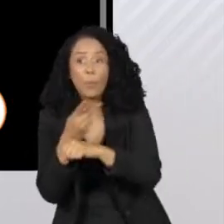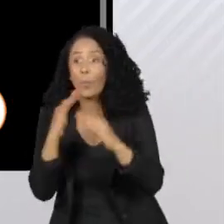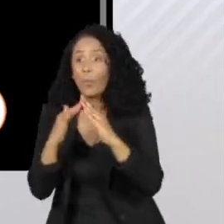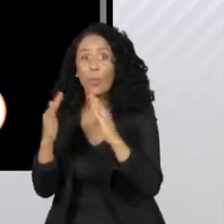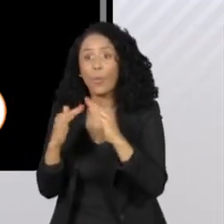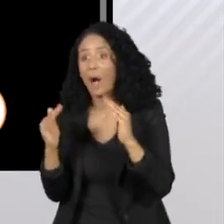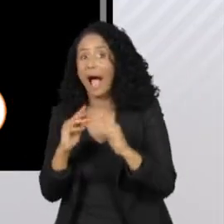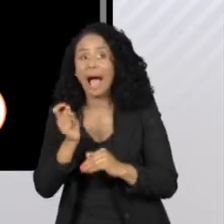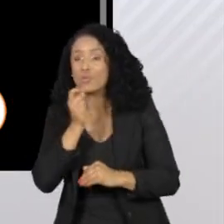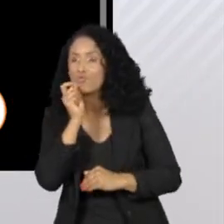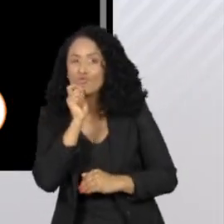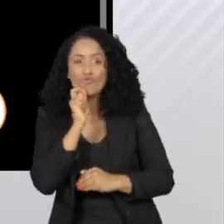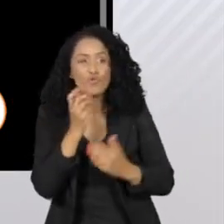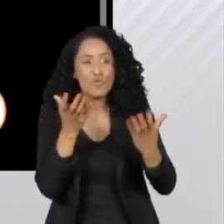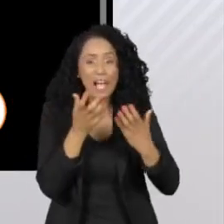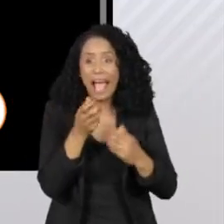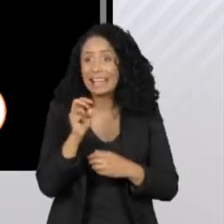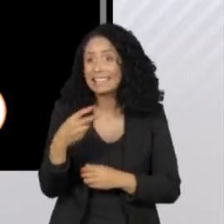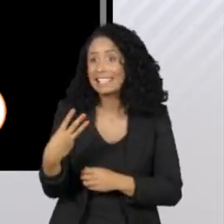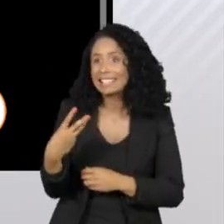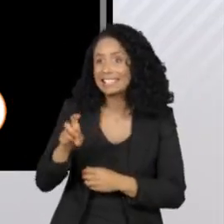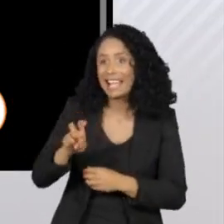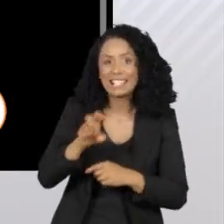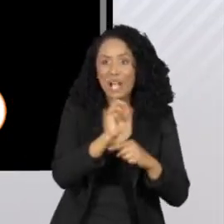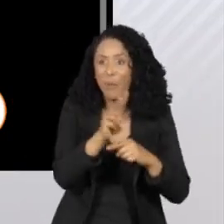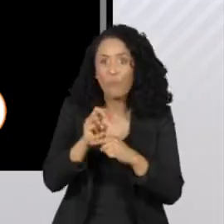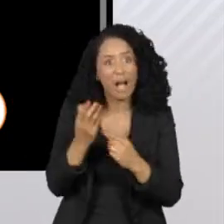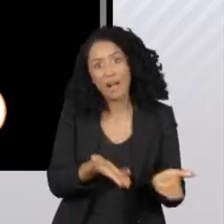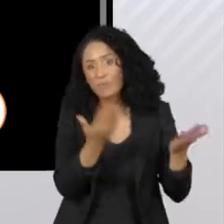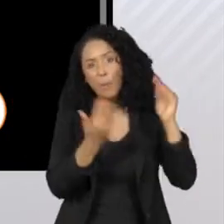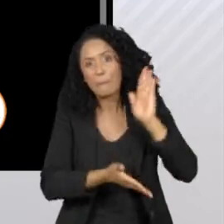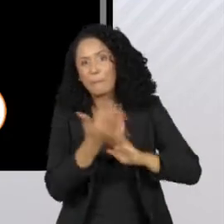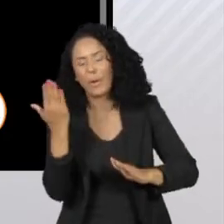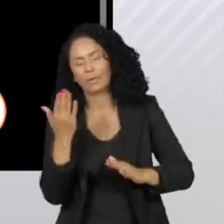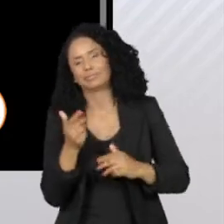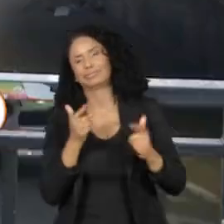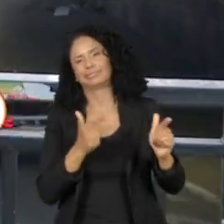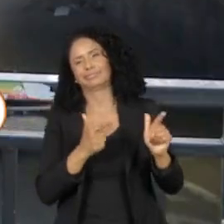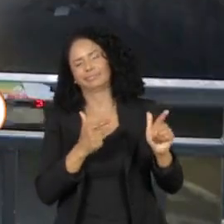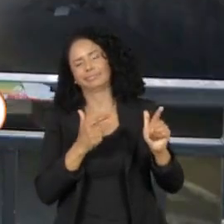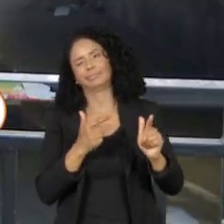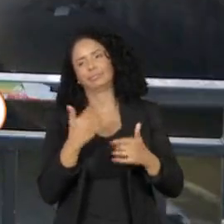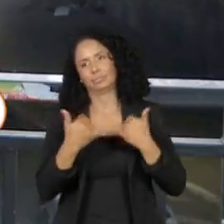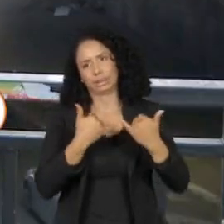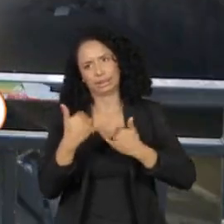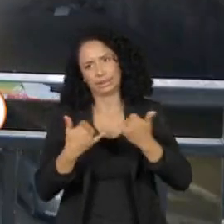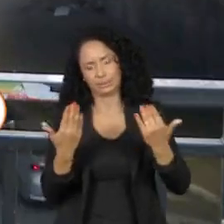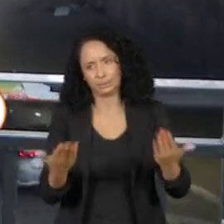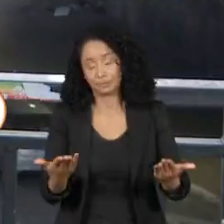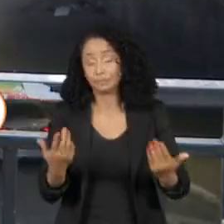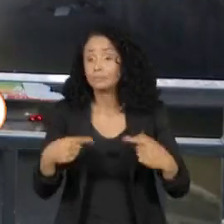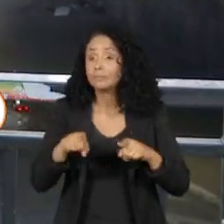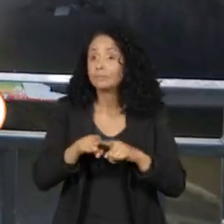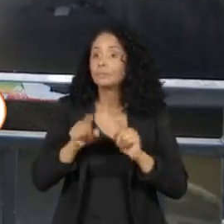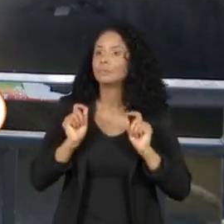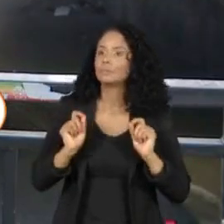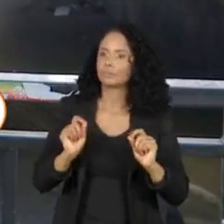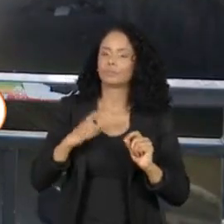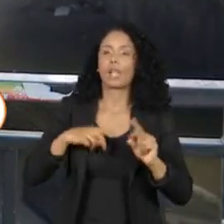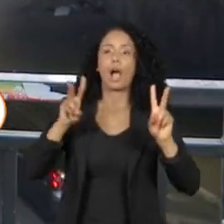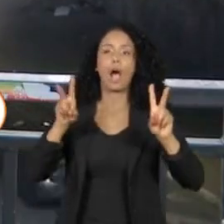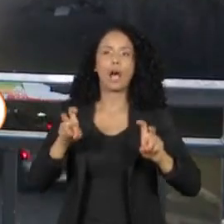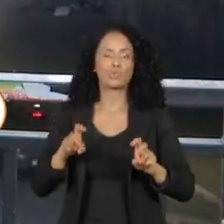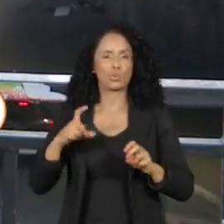tem aí 35 vagas disponíveis para quem se interessar. claro que isso é uma brincadeira, né? Agora, quando o assunto foi a